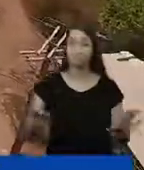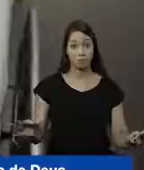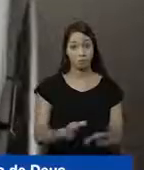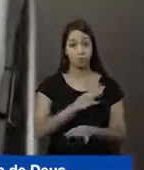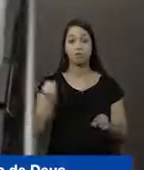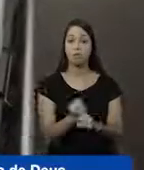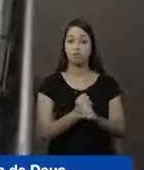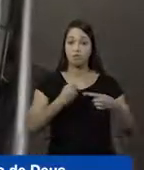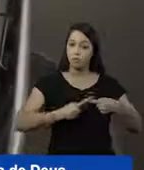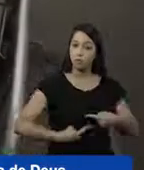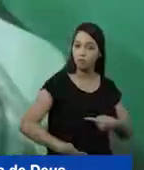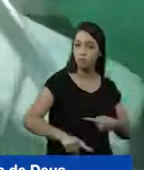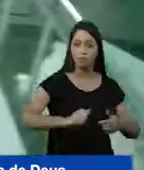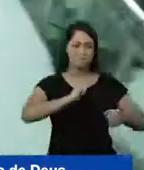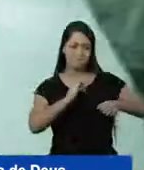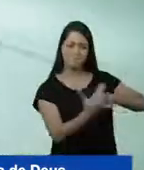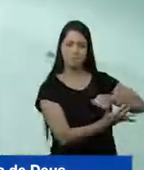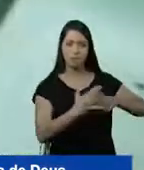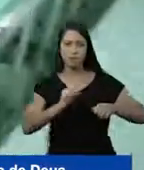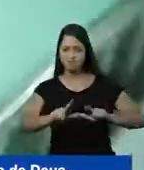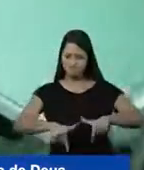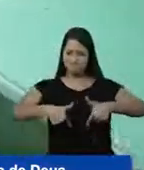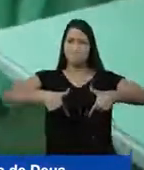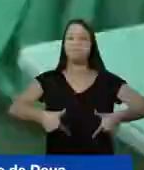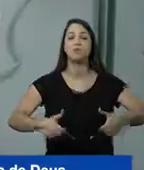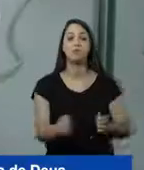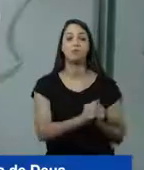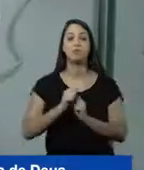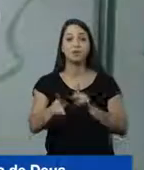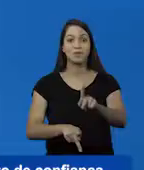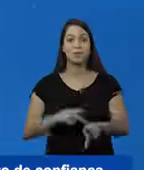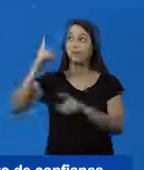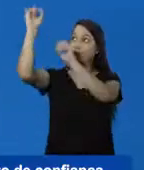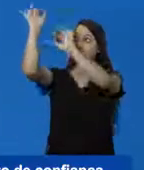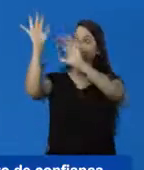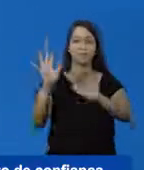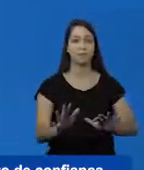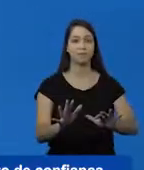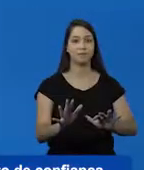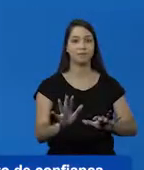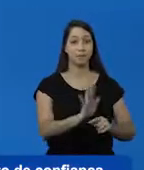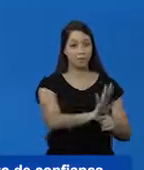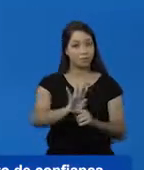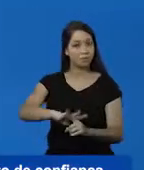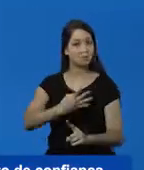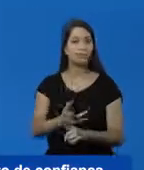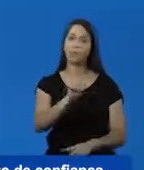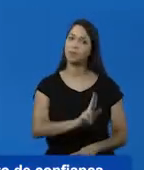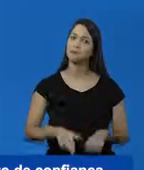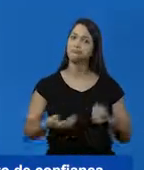andamento. Estamos vencendo a pandemia com a ajuda do povo e a graça de Deus. E para fazer mais por Uberlândia,